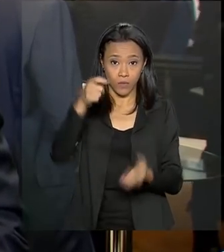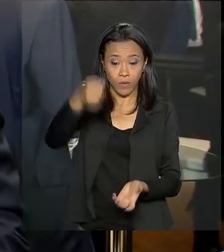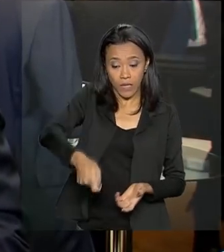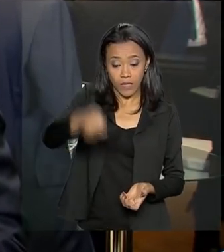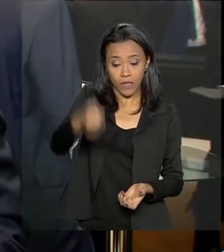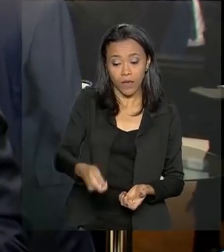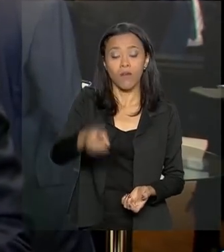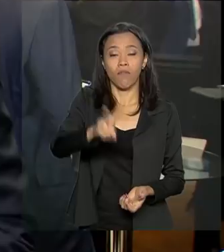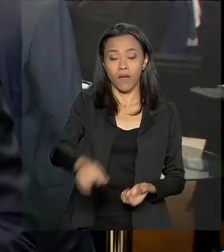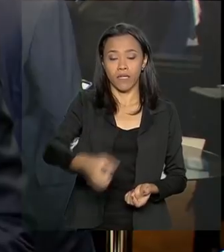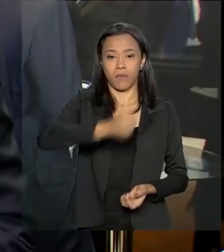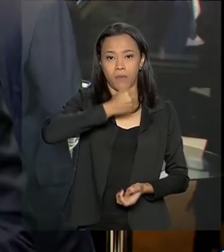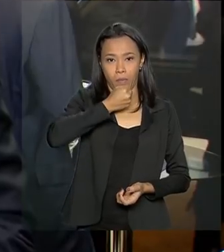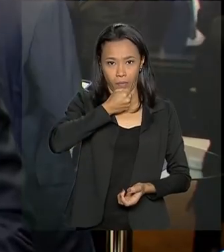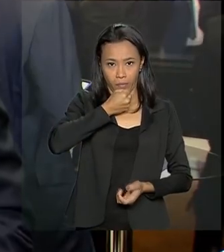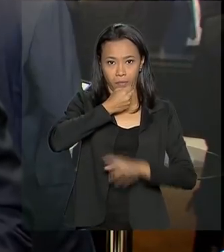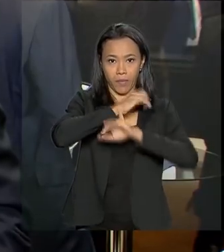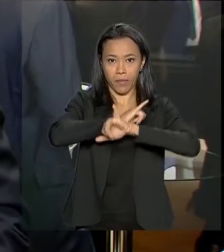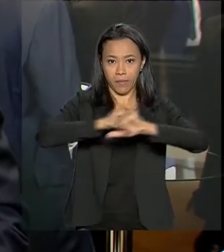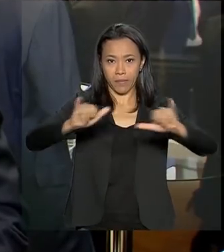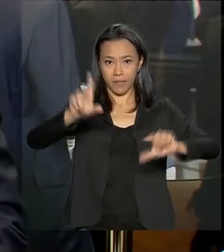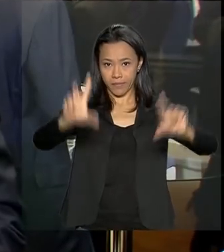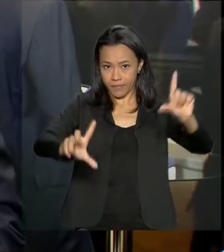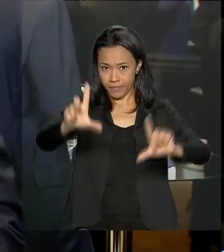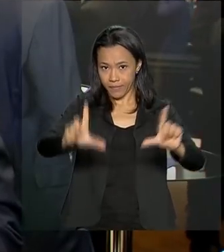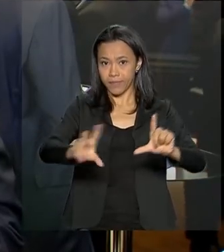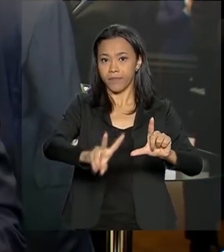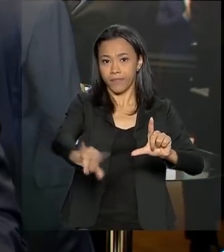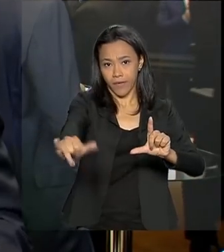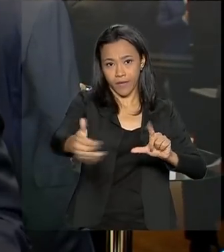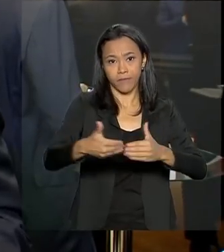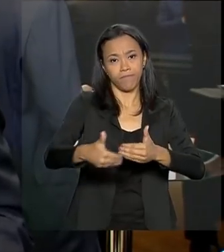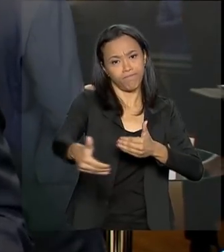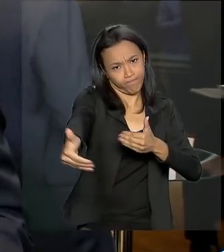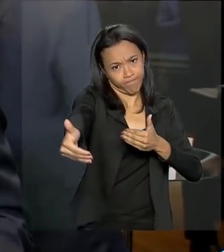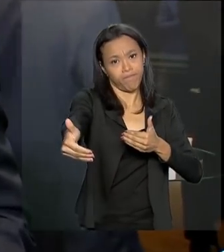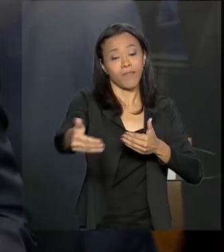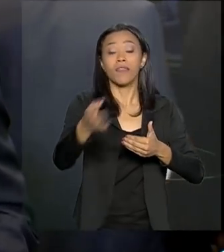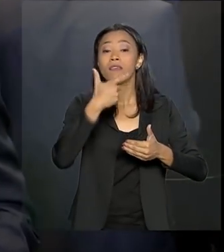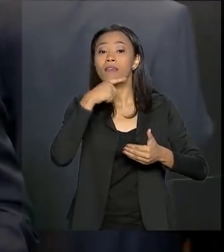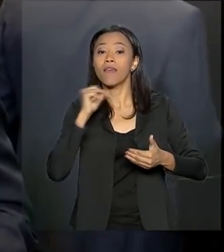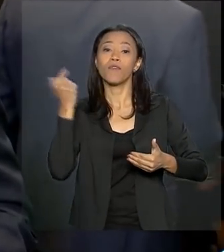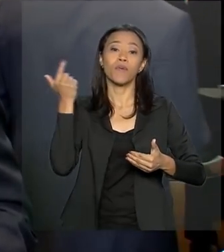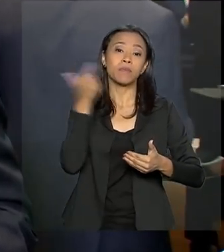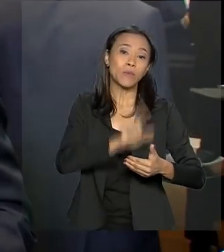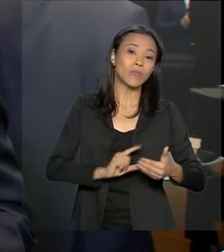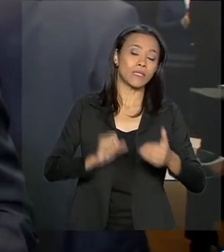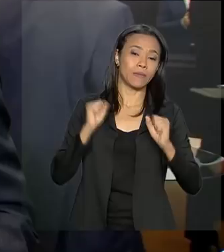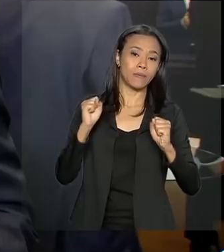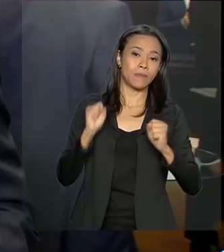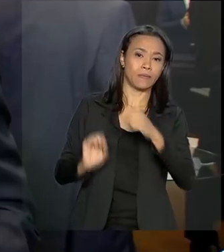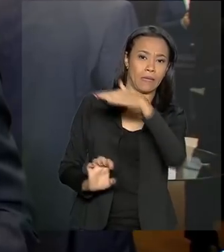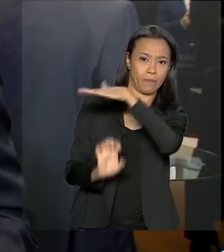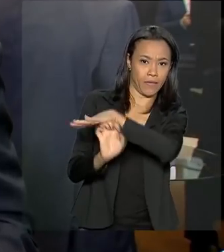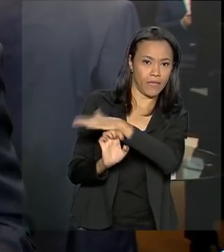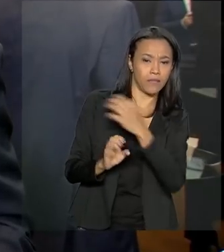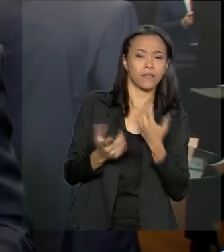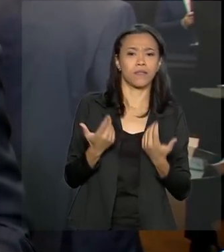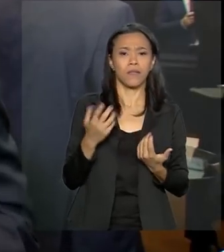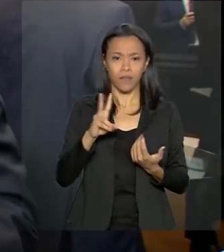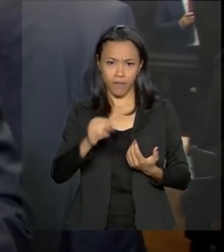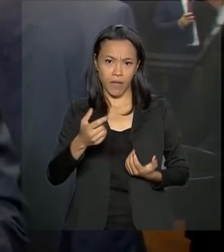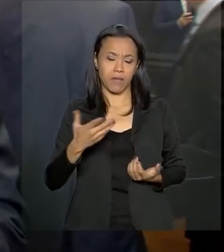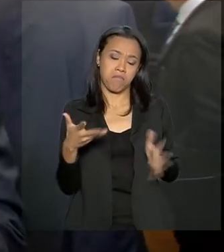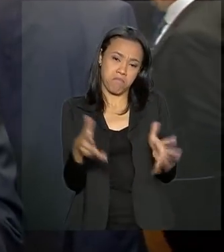uma entrevista coletiva em que serão colocados os vencedores desse leilão que devem participar dessa